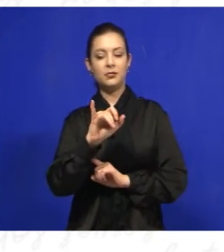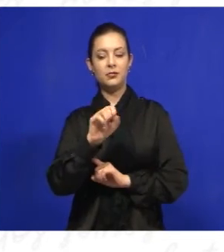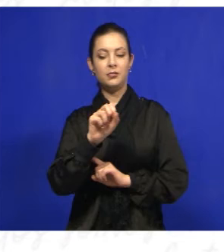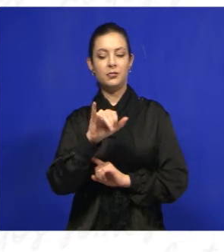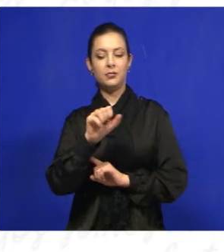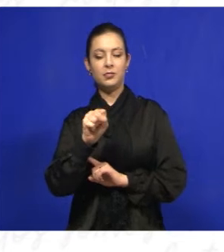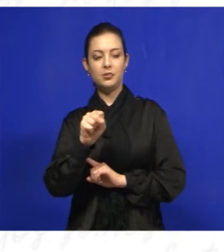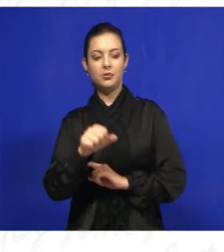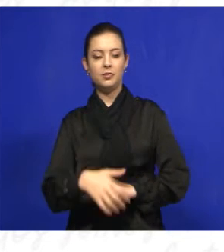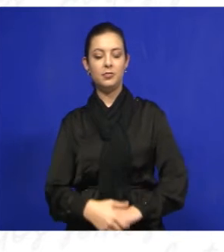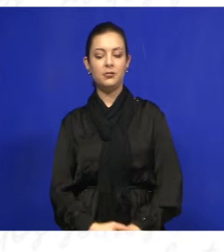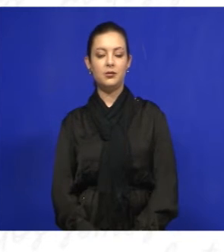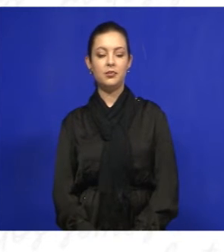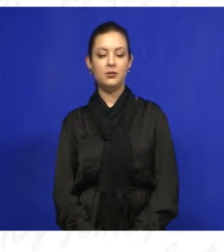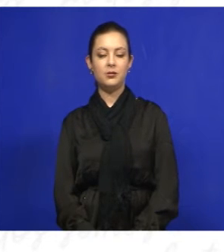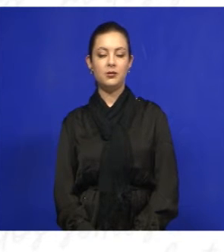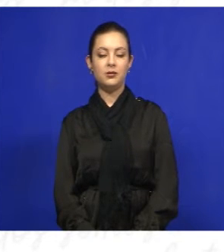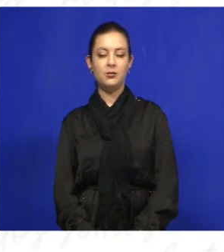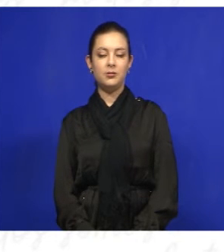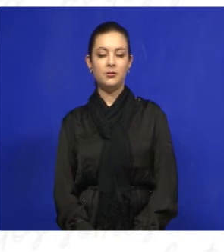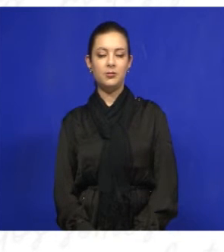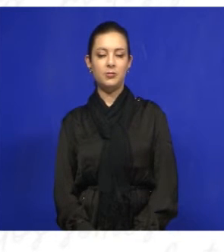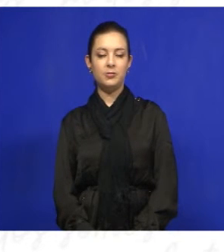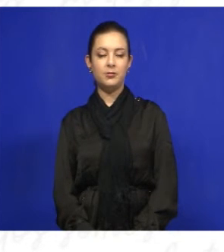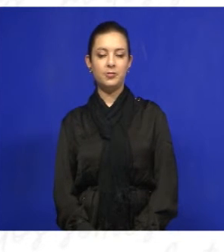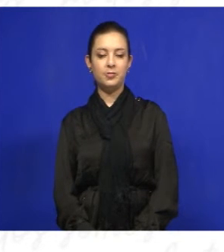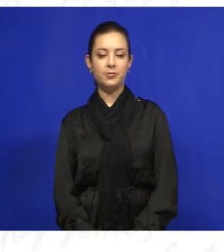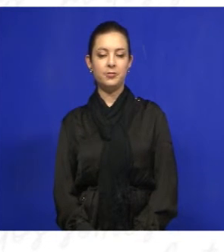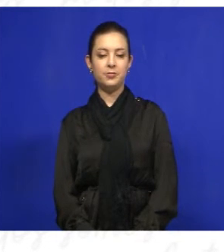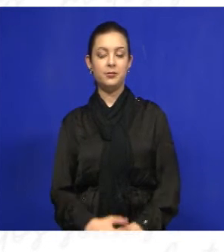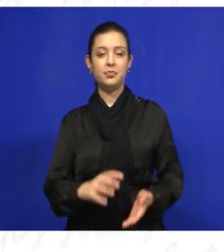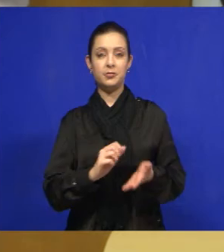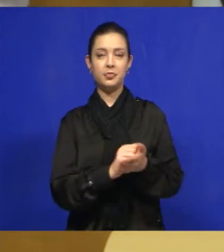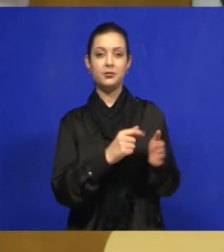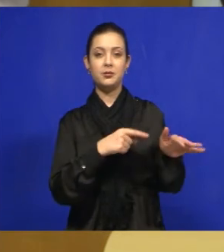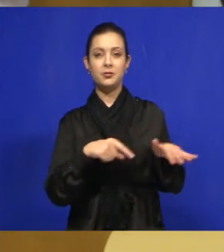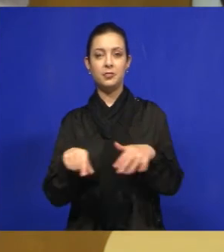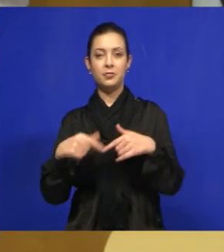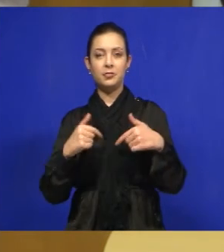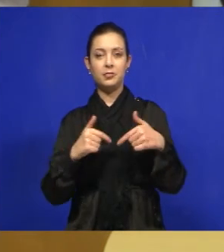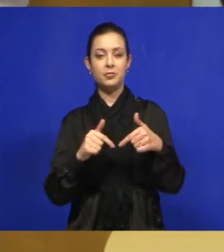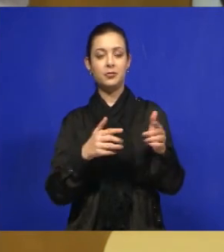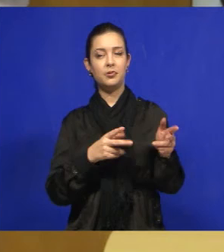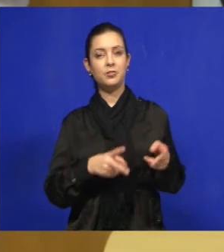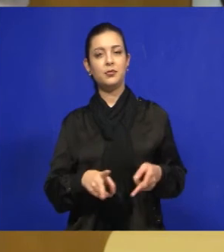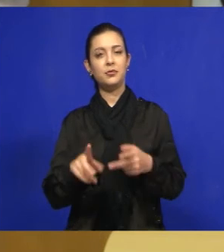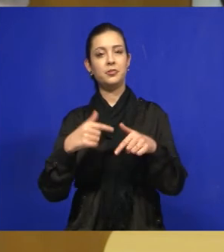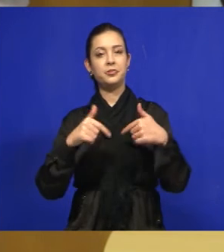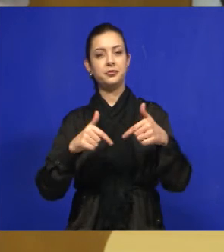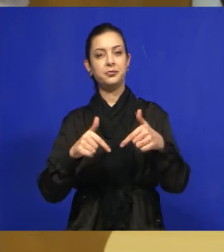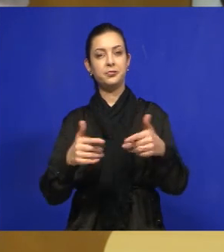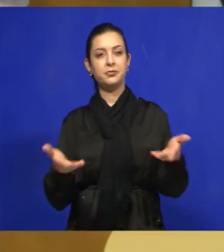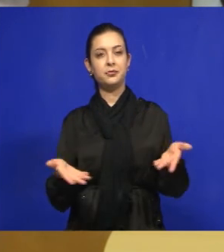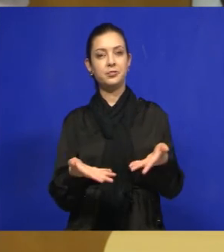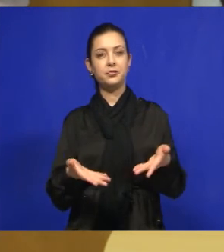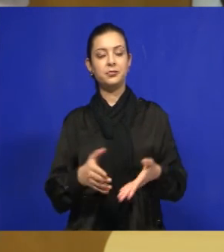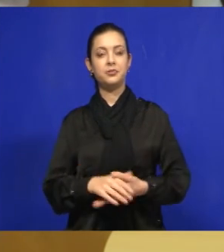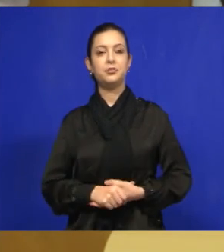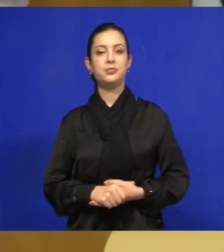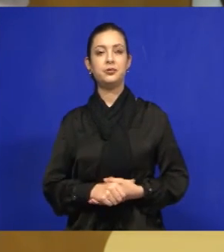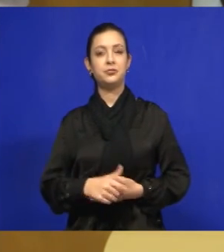Santana. Então, quero deixar registradas as atividades dessa semana. Vamos continuar os nossos trabalhos. Agora,